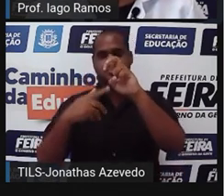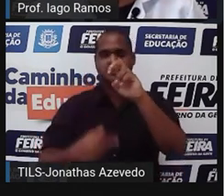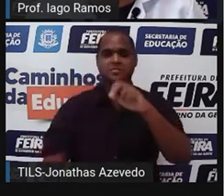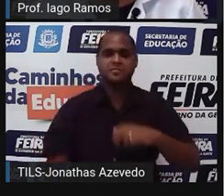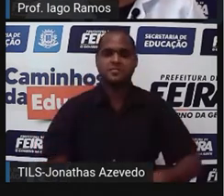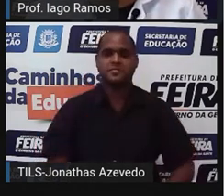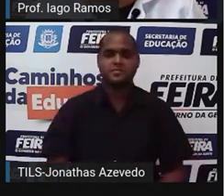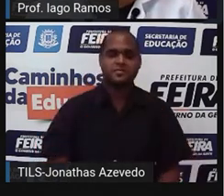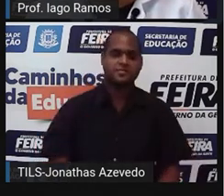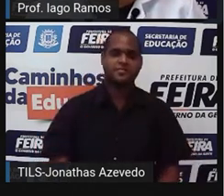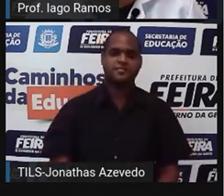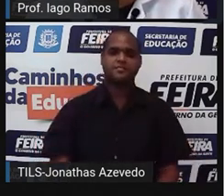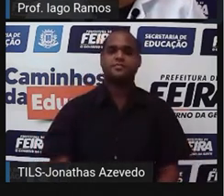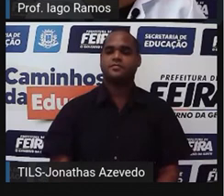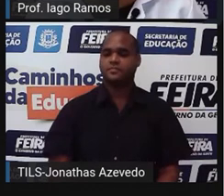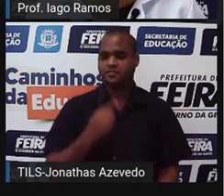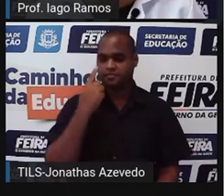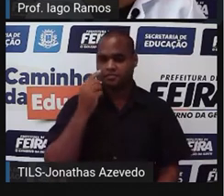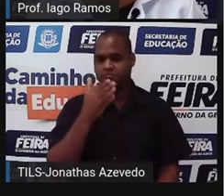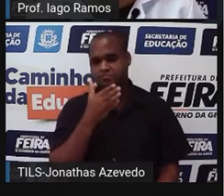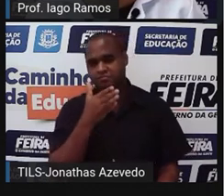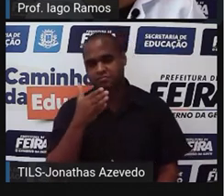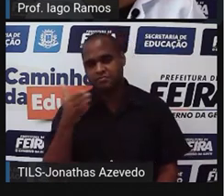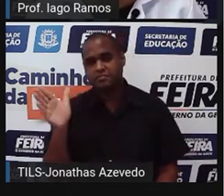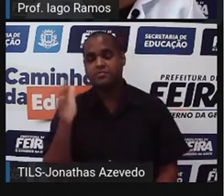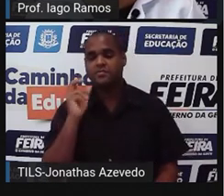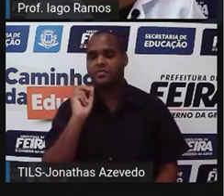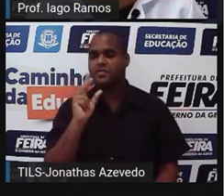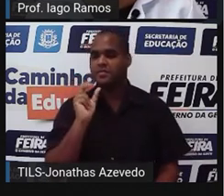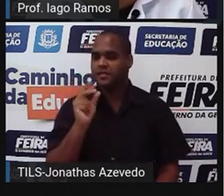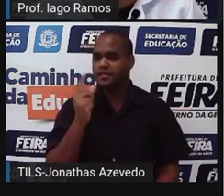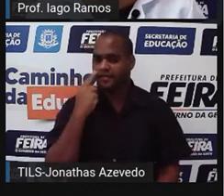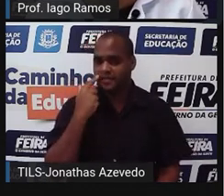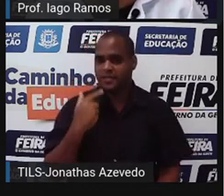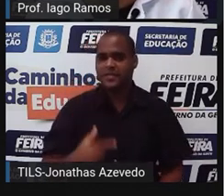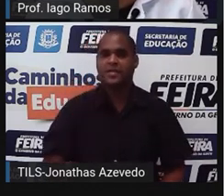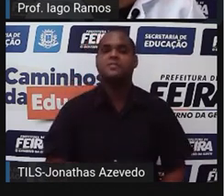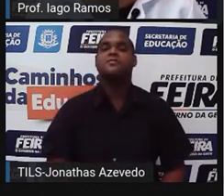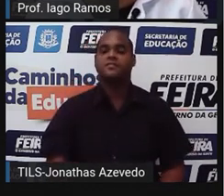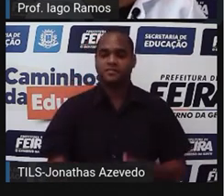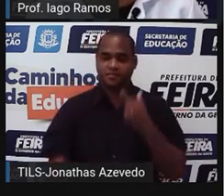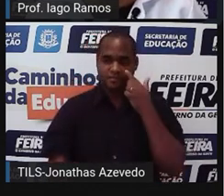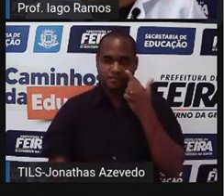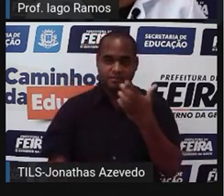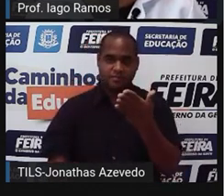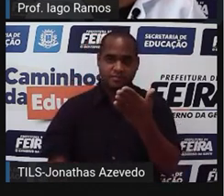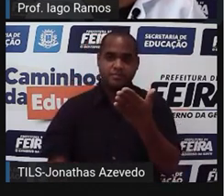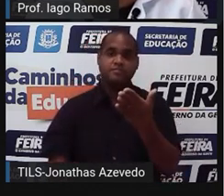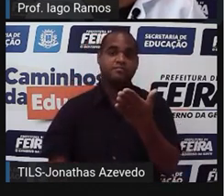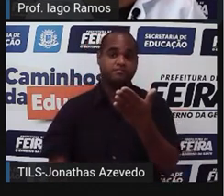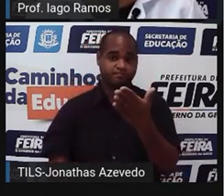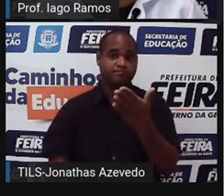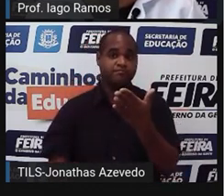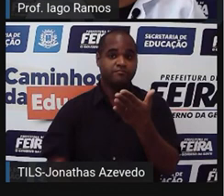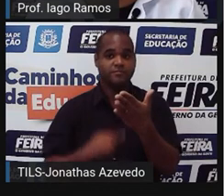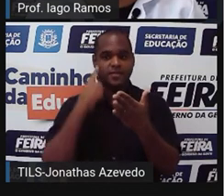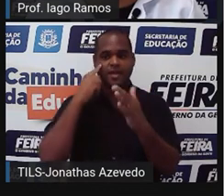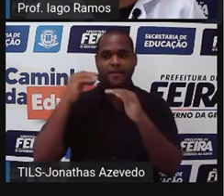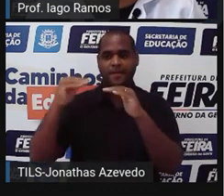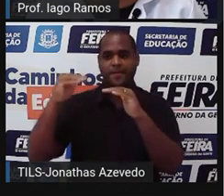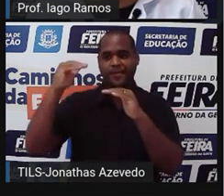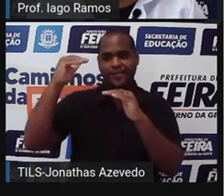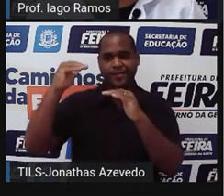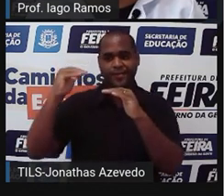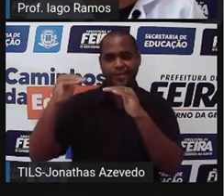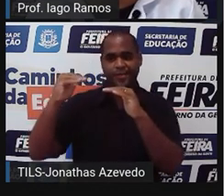aqui. Certo? e aí a vai adiantar pra ver pronto. Ó lá. E ó, vai tá um pouquinho acima do